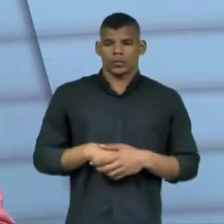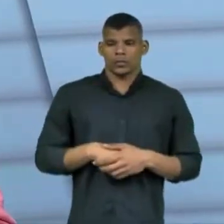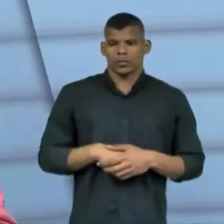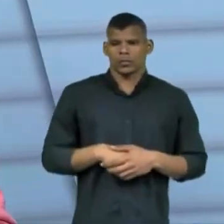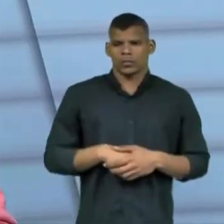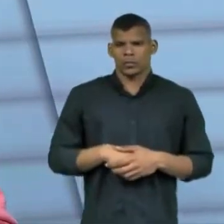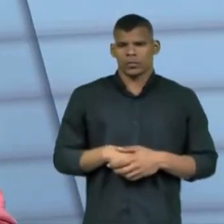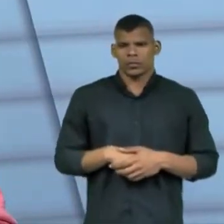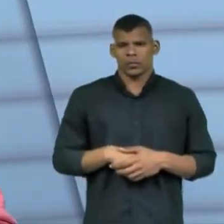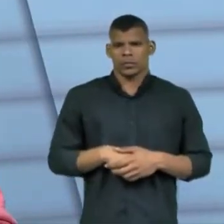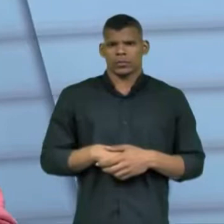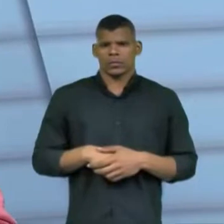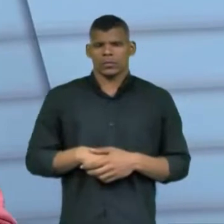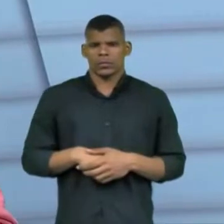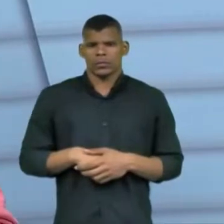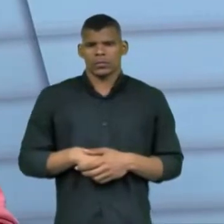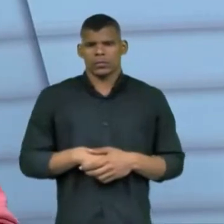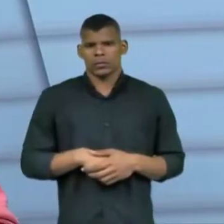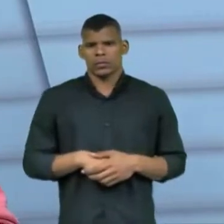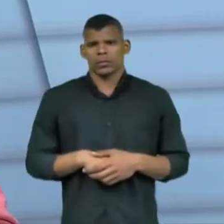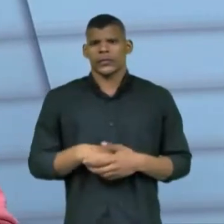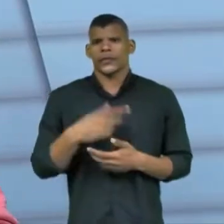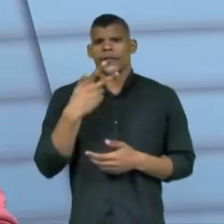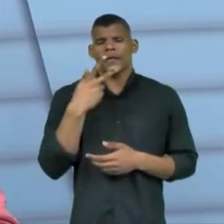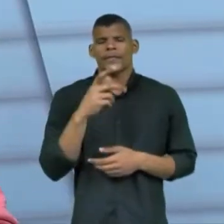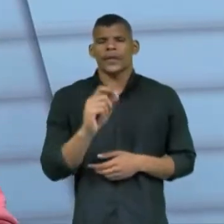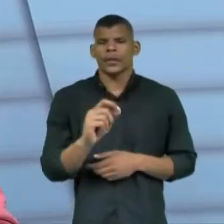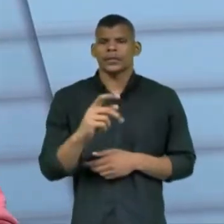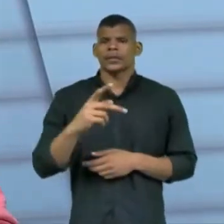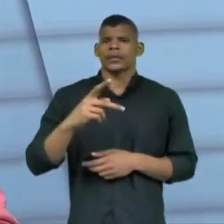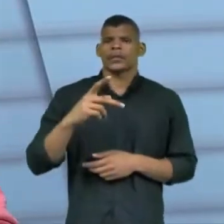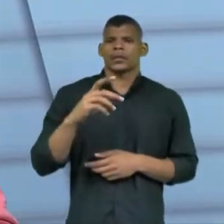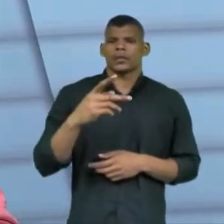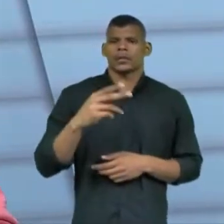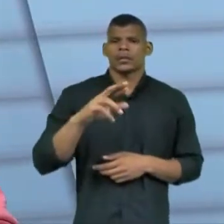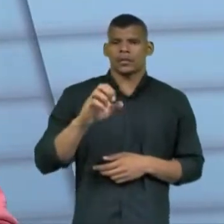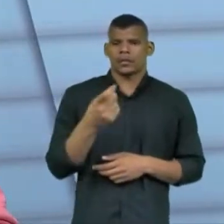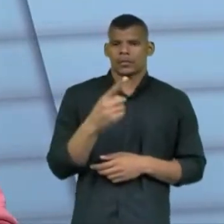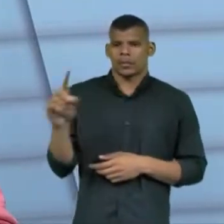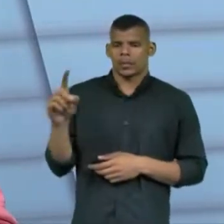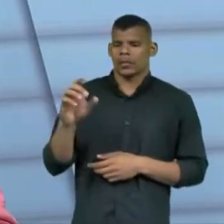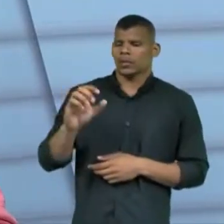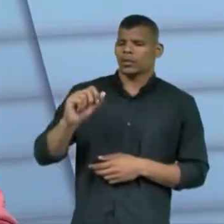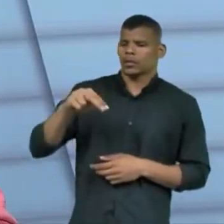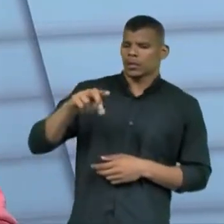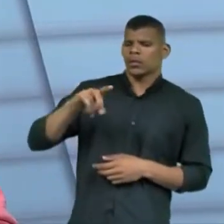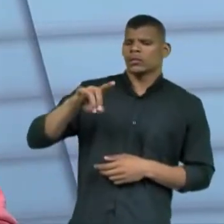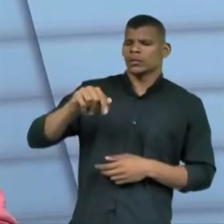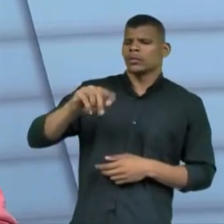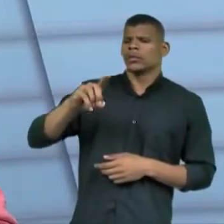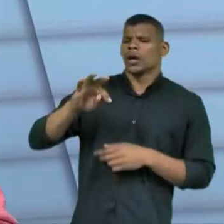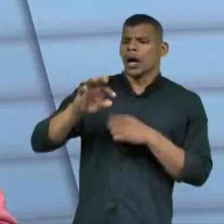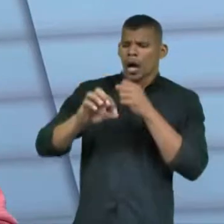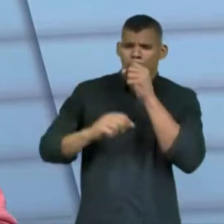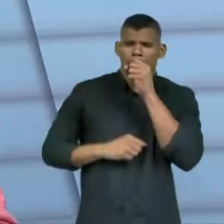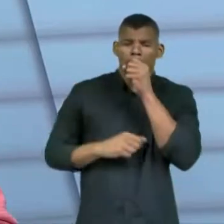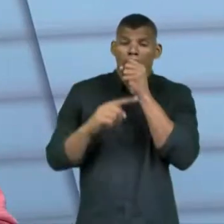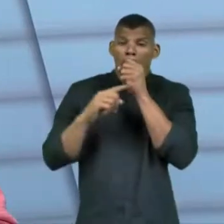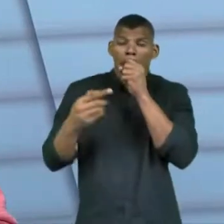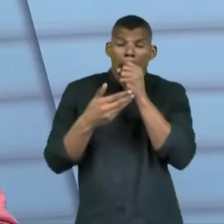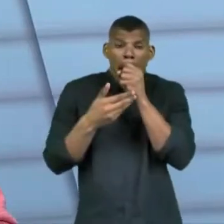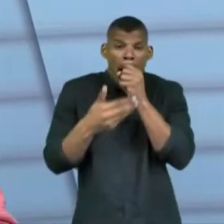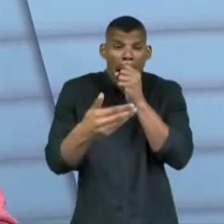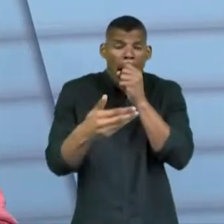pediu. Ninguém pediu. Podia dizer que era pré-candidato. Estou me apresentando, etc. Mas não podia ter o pedido